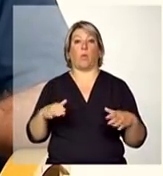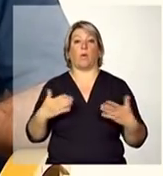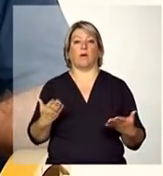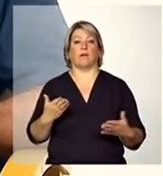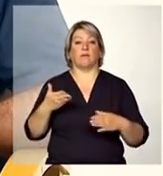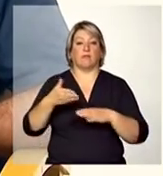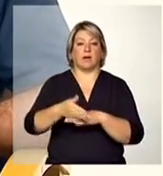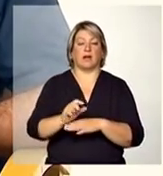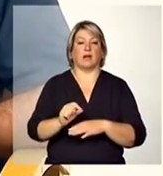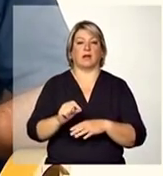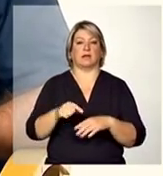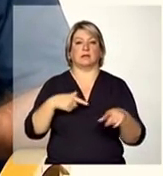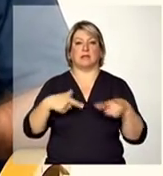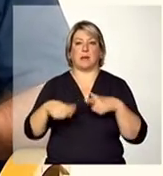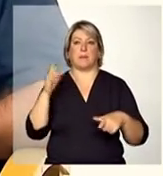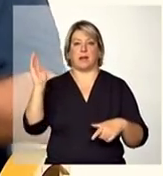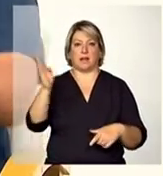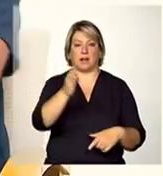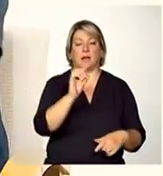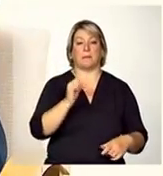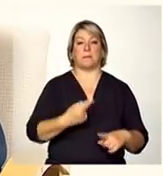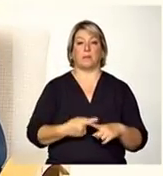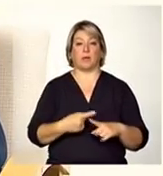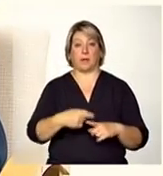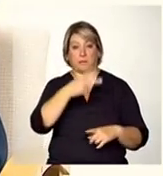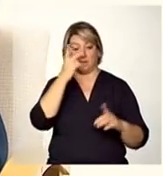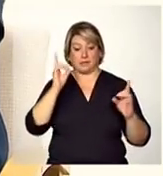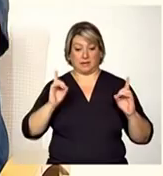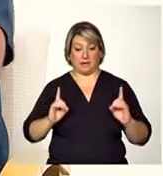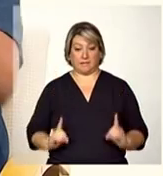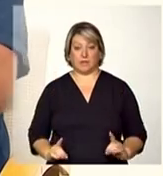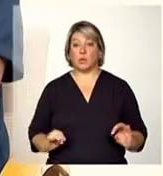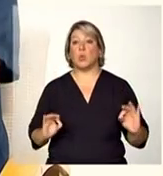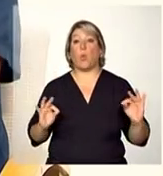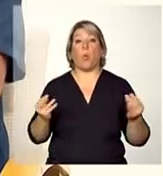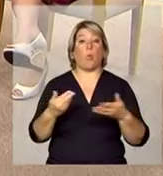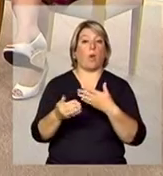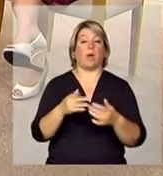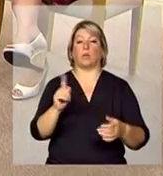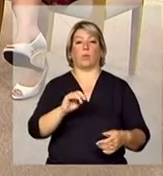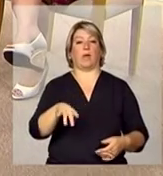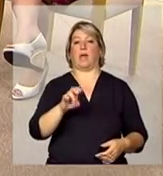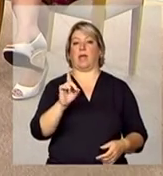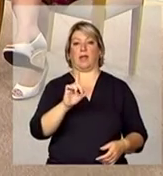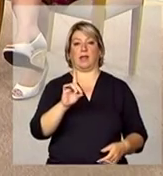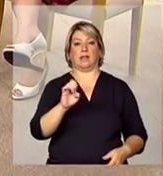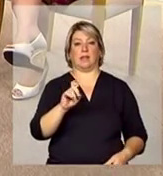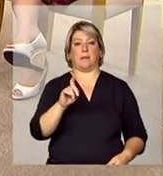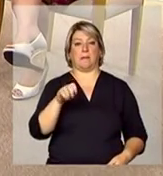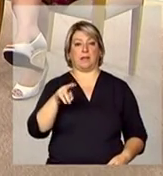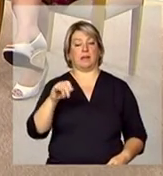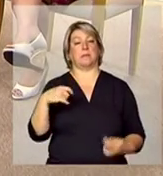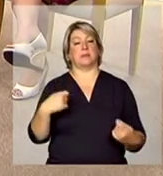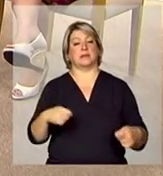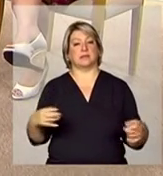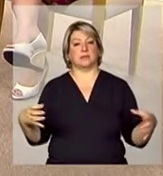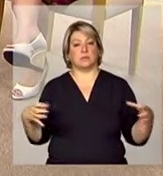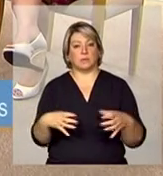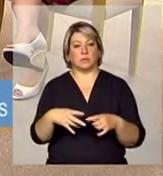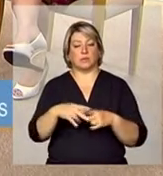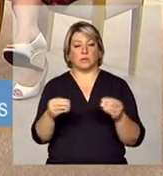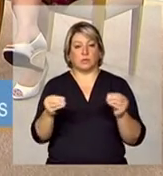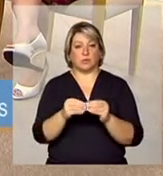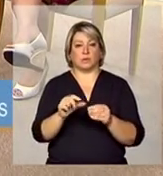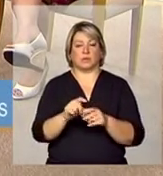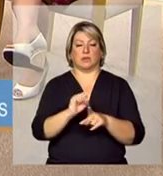em campo que as pessoas com deficiência não são necessariamente dependentes elas precisam sim de uma readequação social mas elas elas